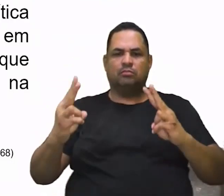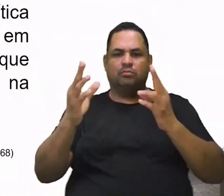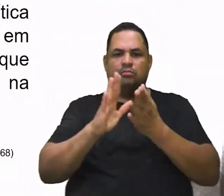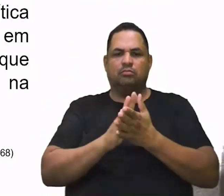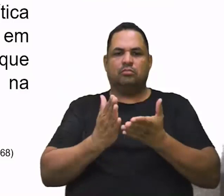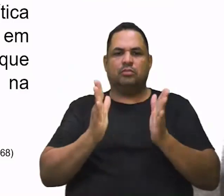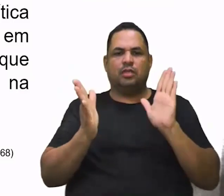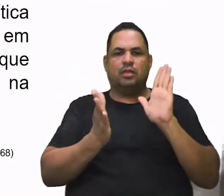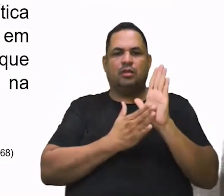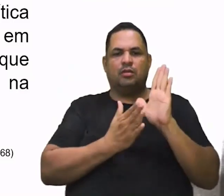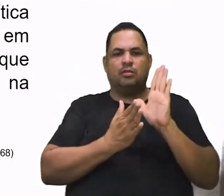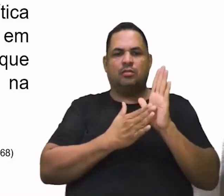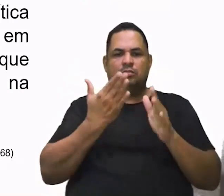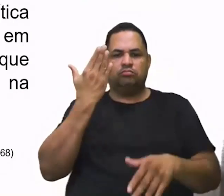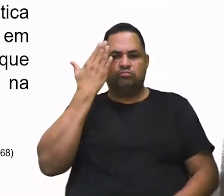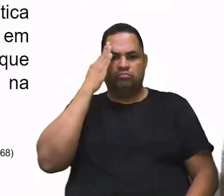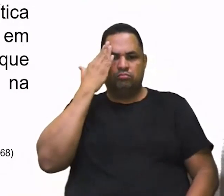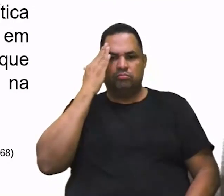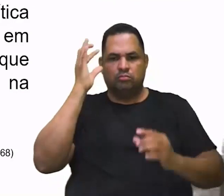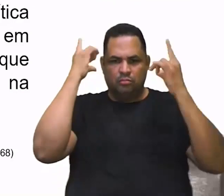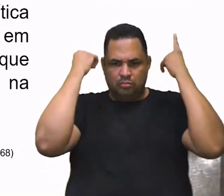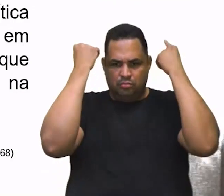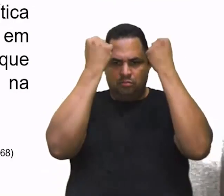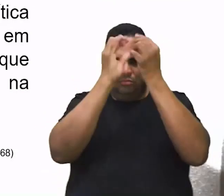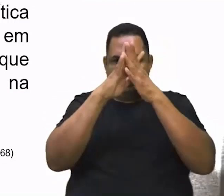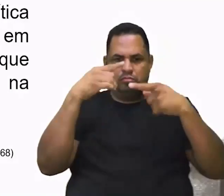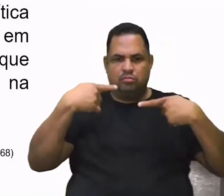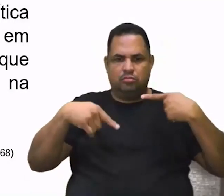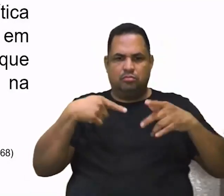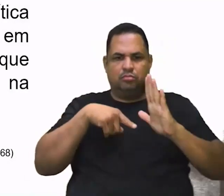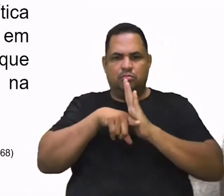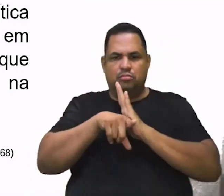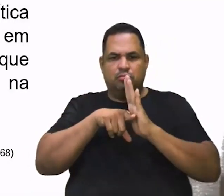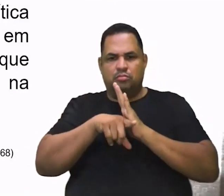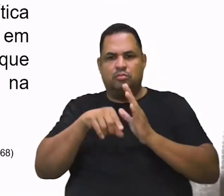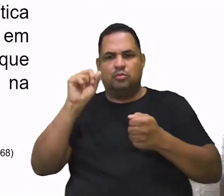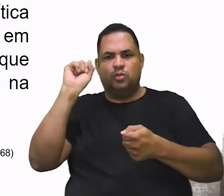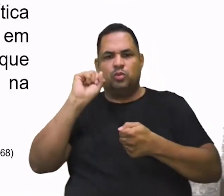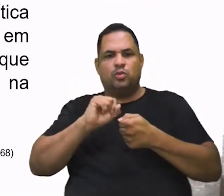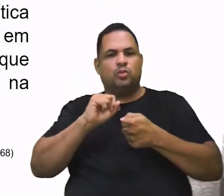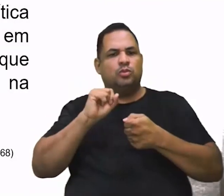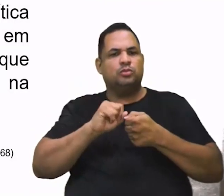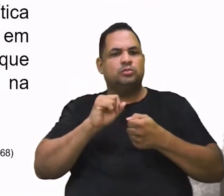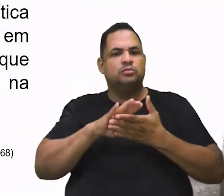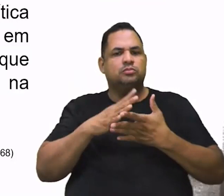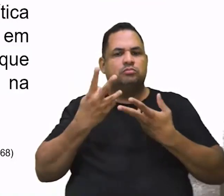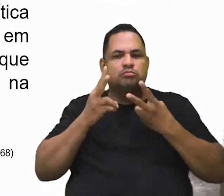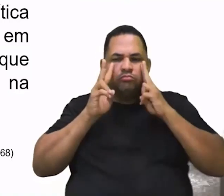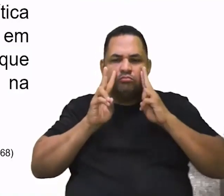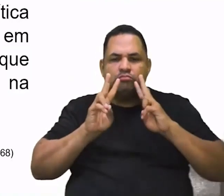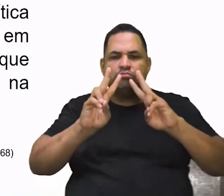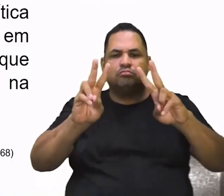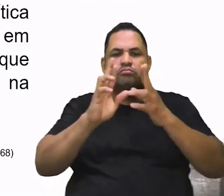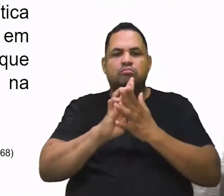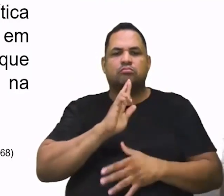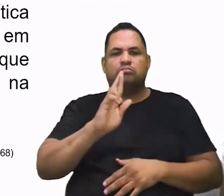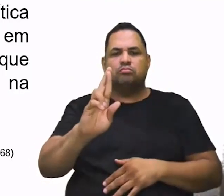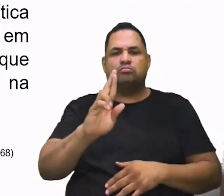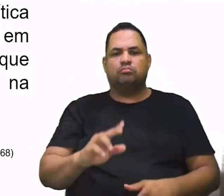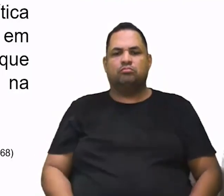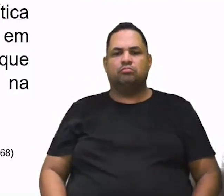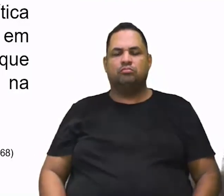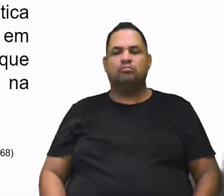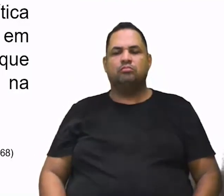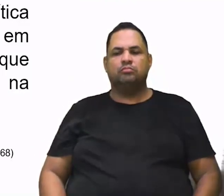Como propunha a concepção grega de política, analisa e analisa as ações tendo em vista os resultados. Tá aqui,